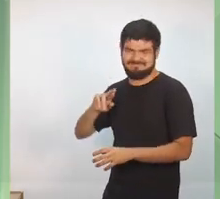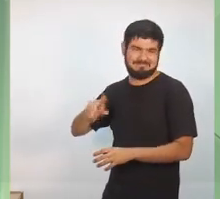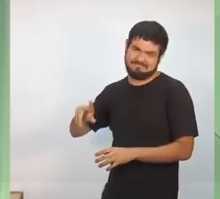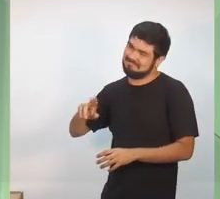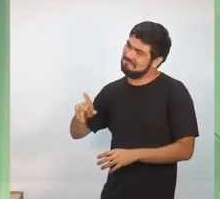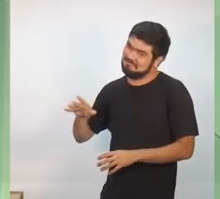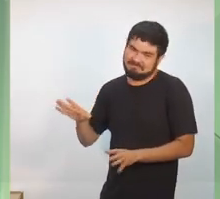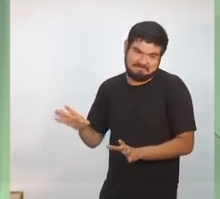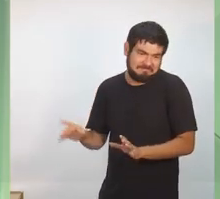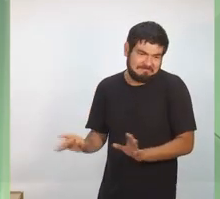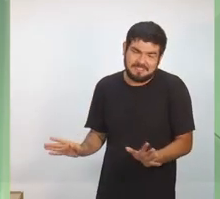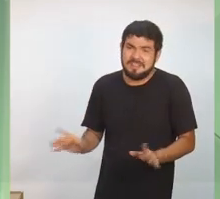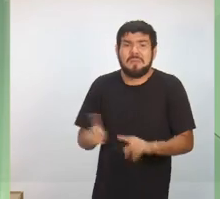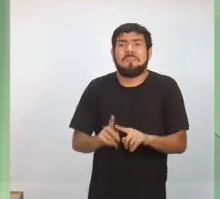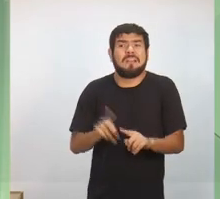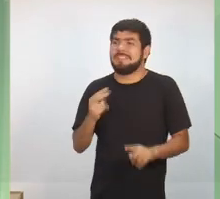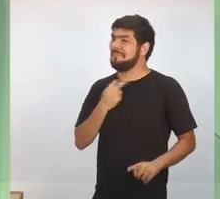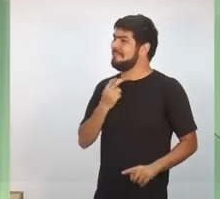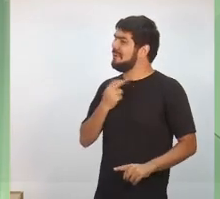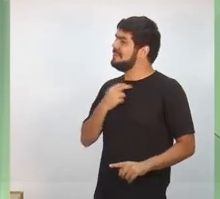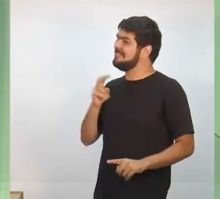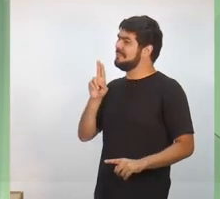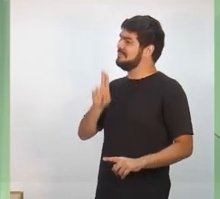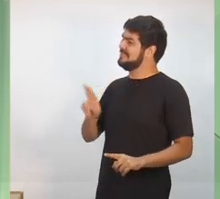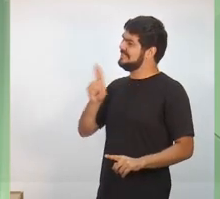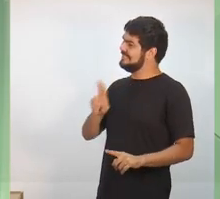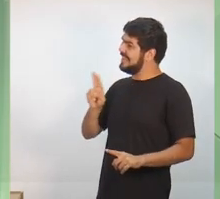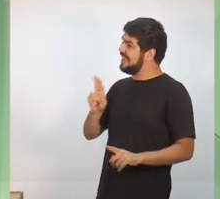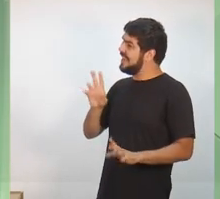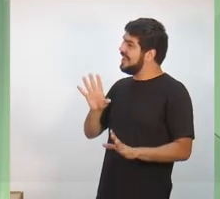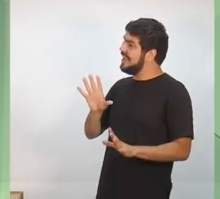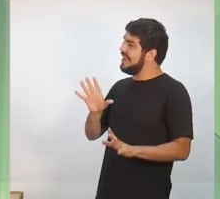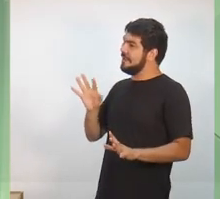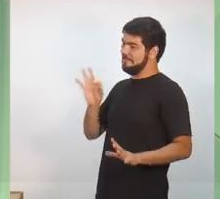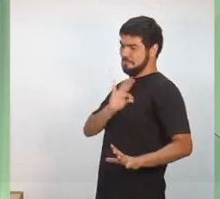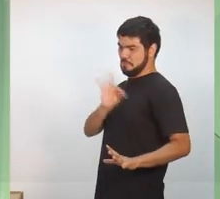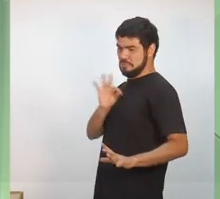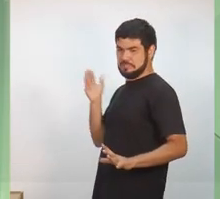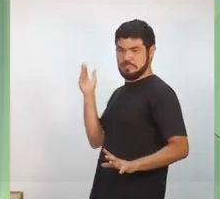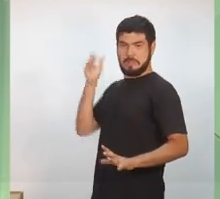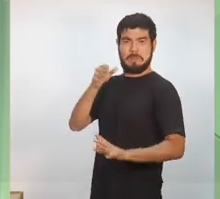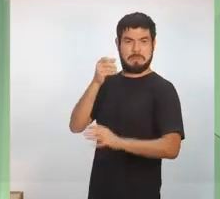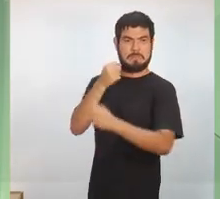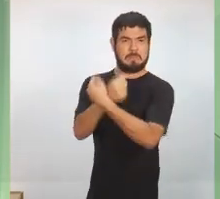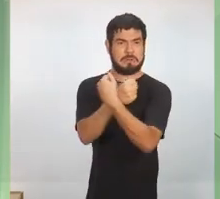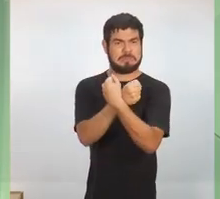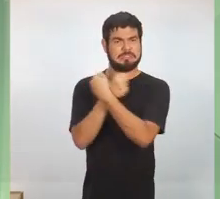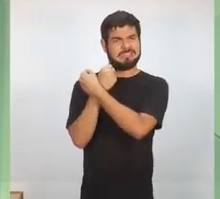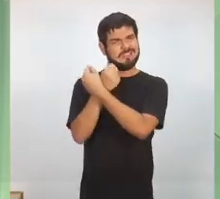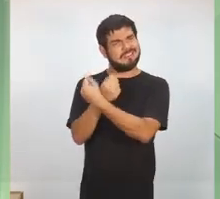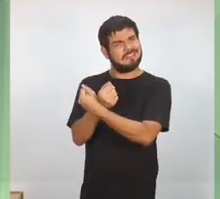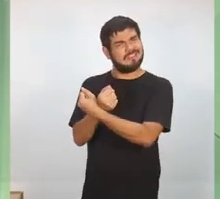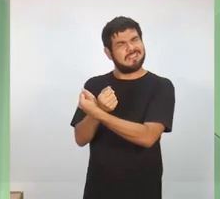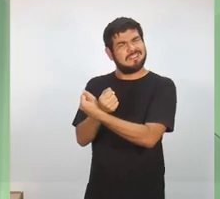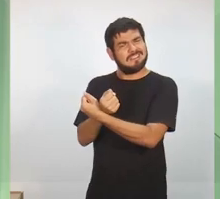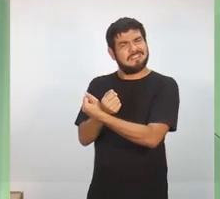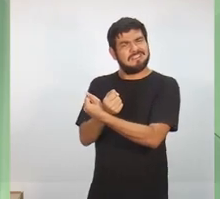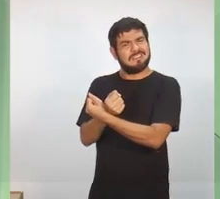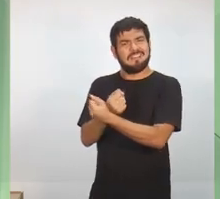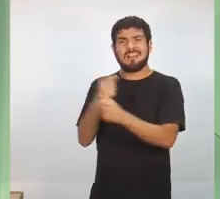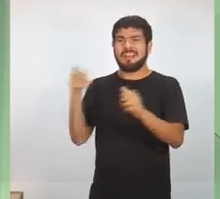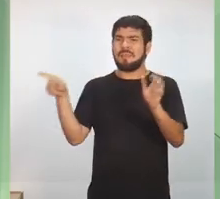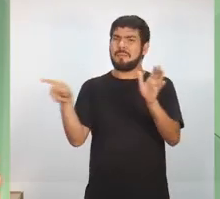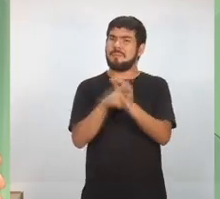Porque nós não podemos usar a polícia militar para fazer proteção de patrimônio privado.